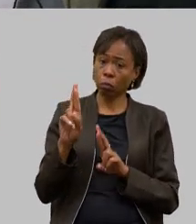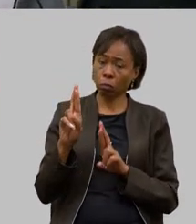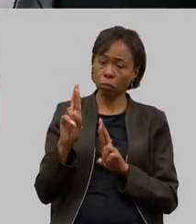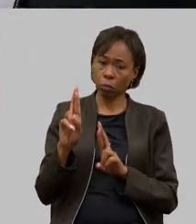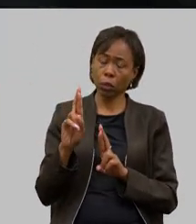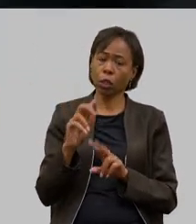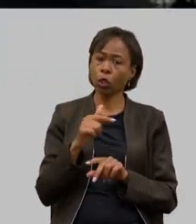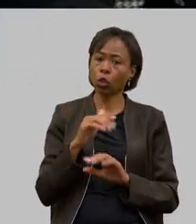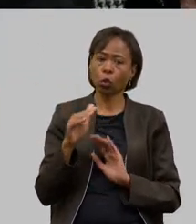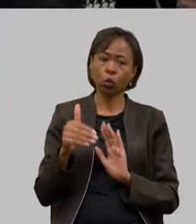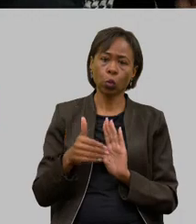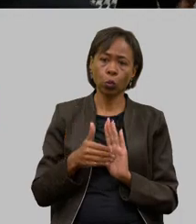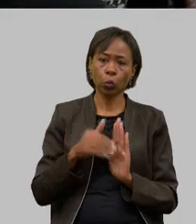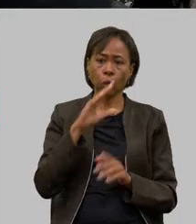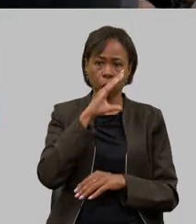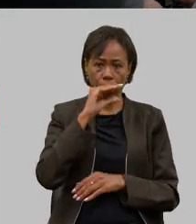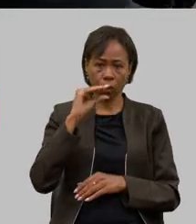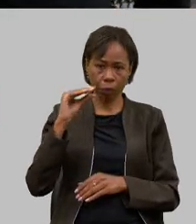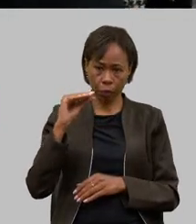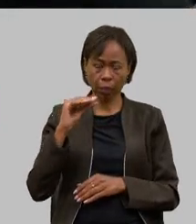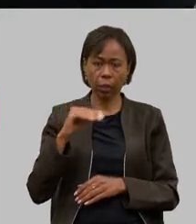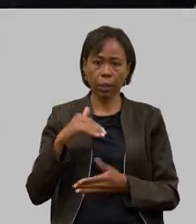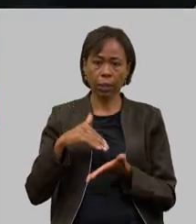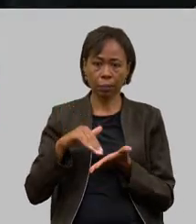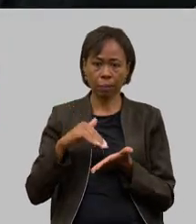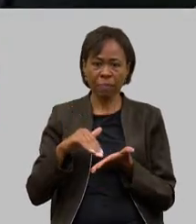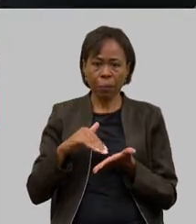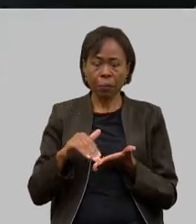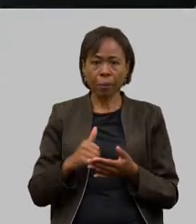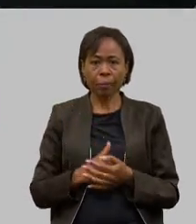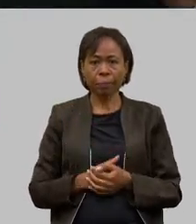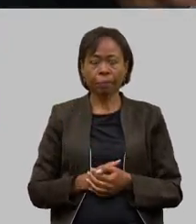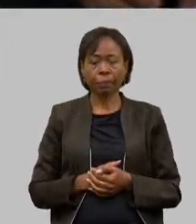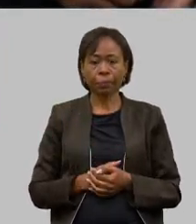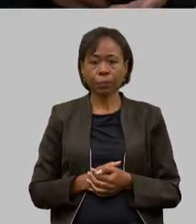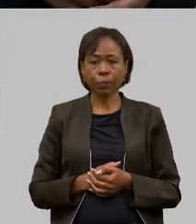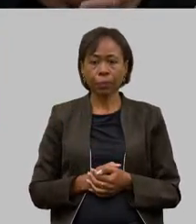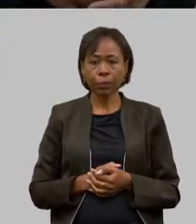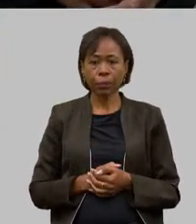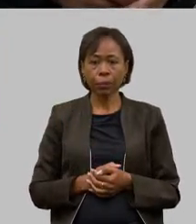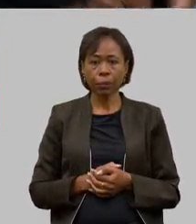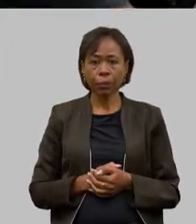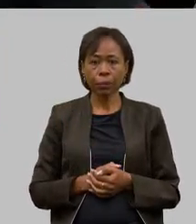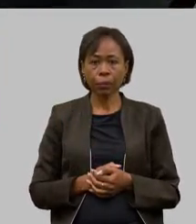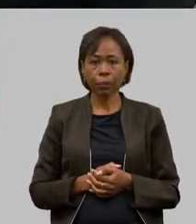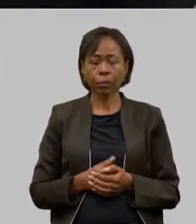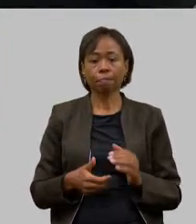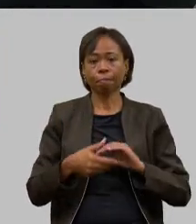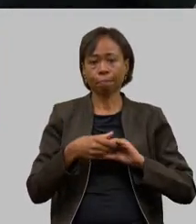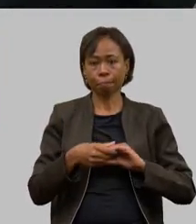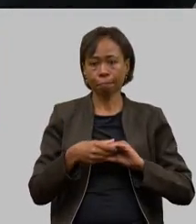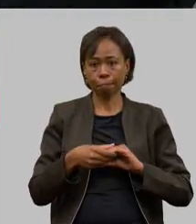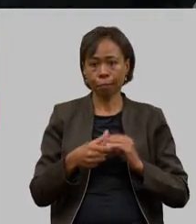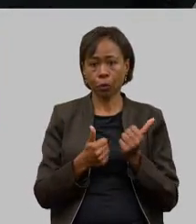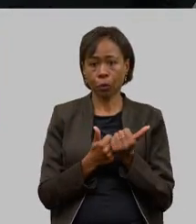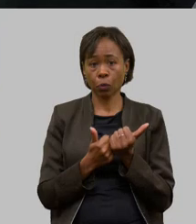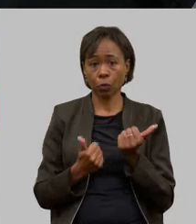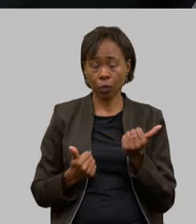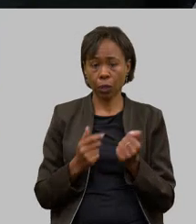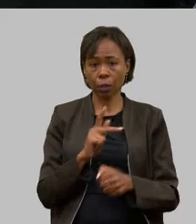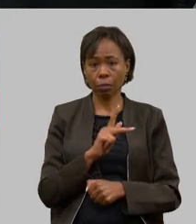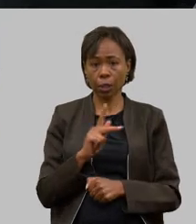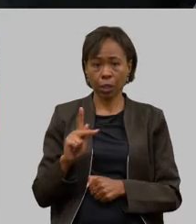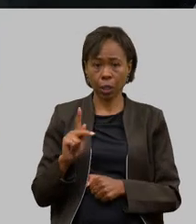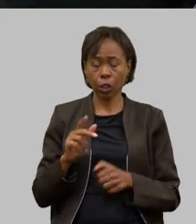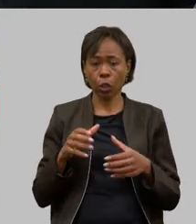todos os servidores daquela secretaria quero cumprimentar aqui o vice-presidente dessa